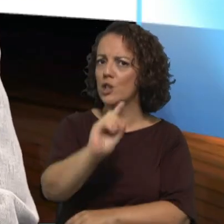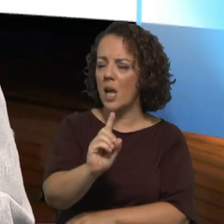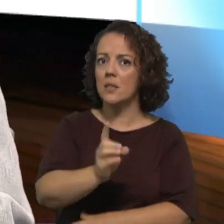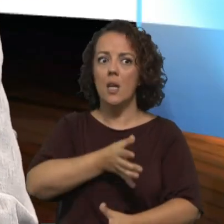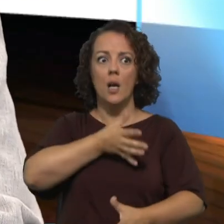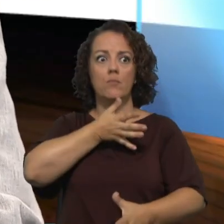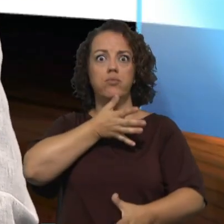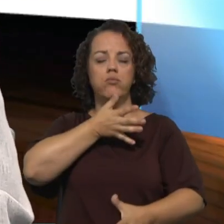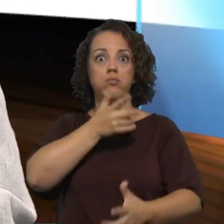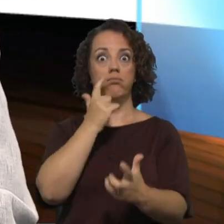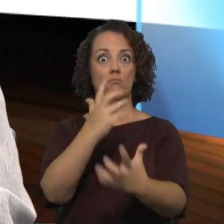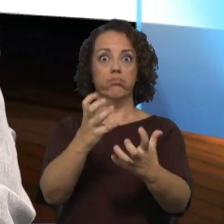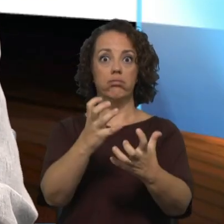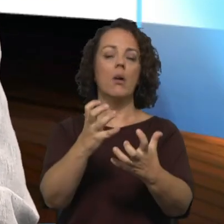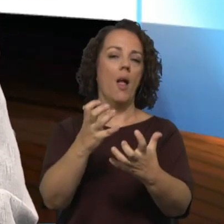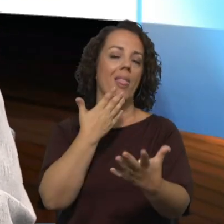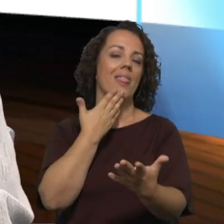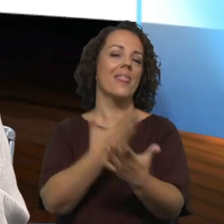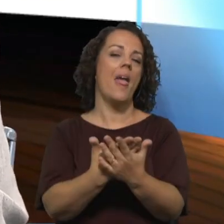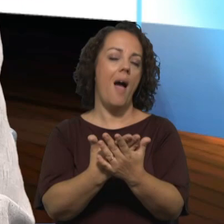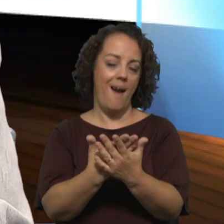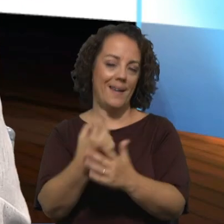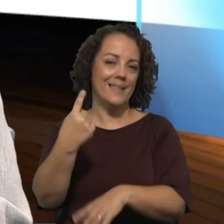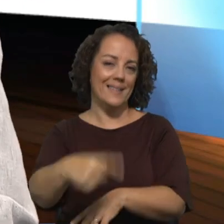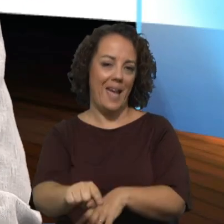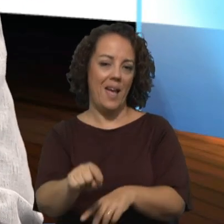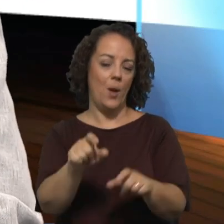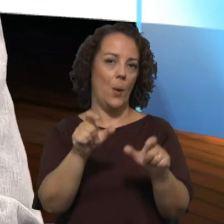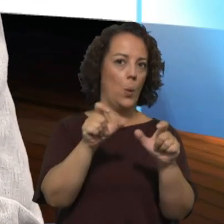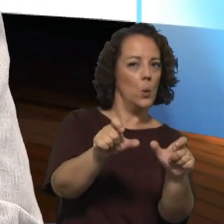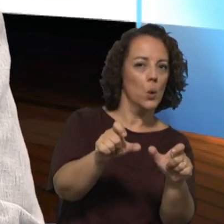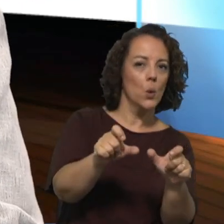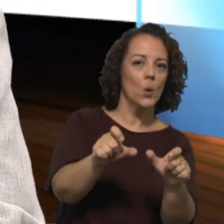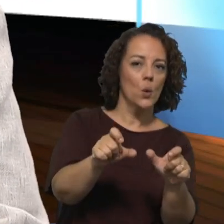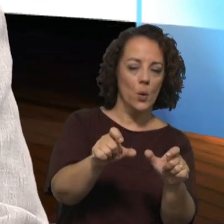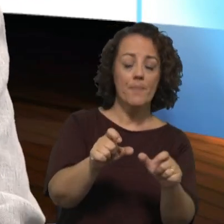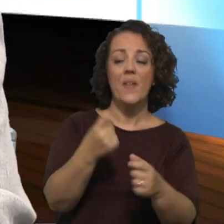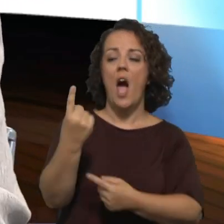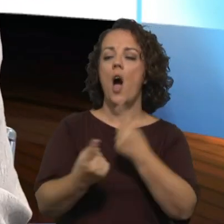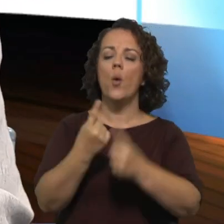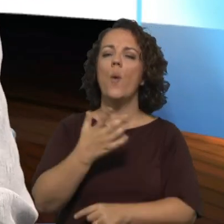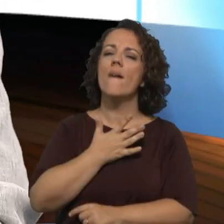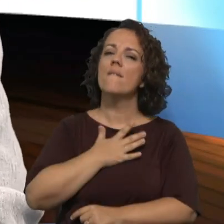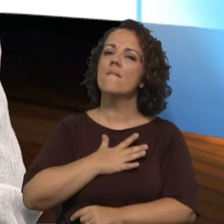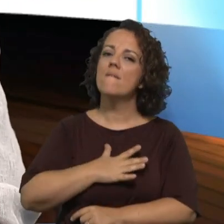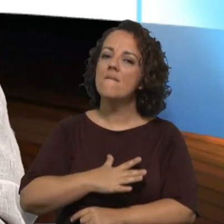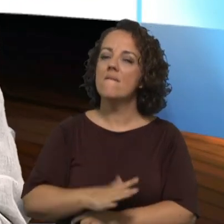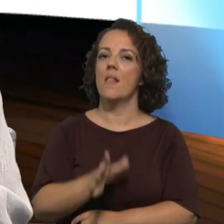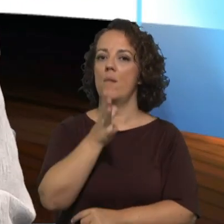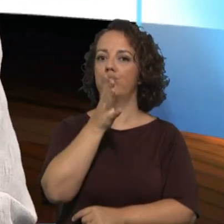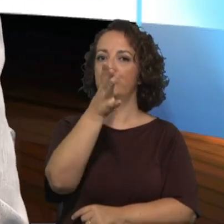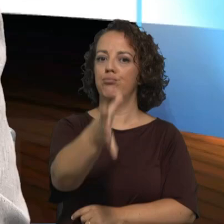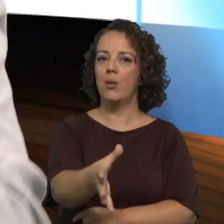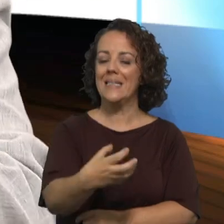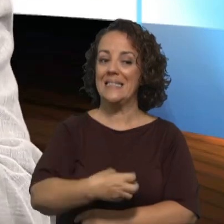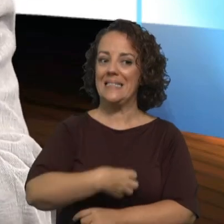são, de certa forma, também controlados e controláveis. E, portanto, há quem queira passar determinadas mensagens de um sinal ou